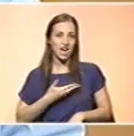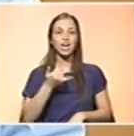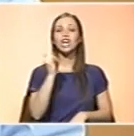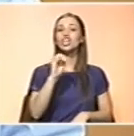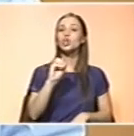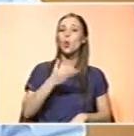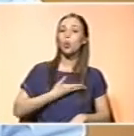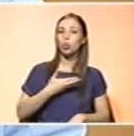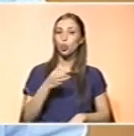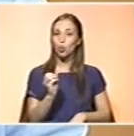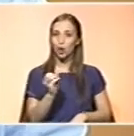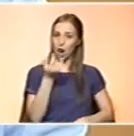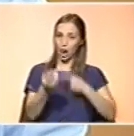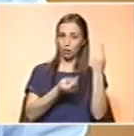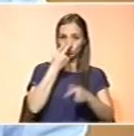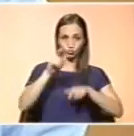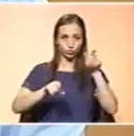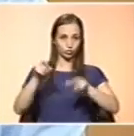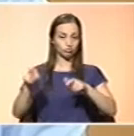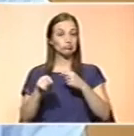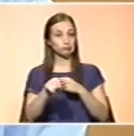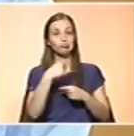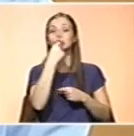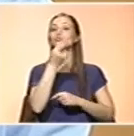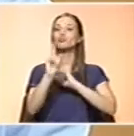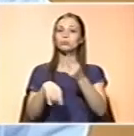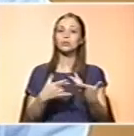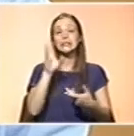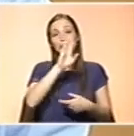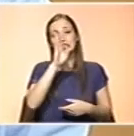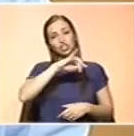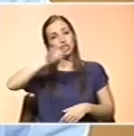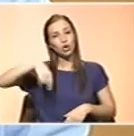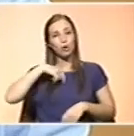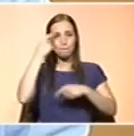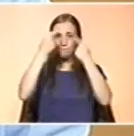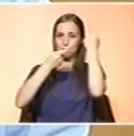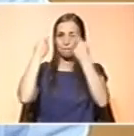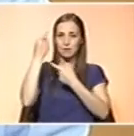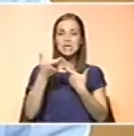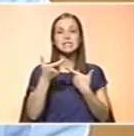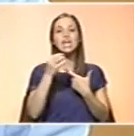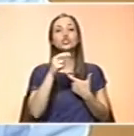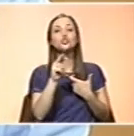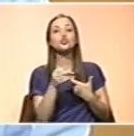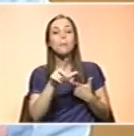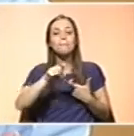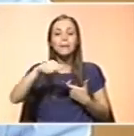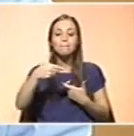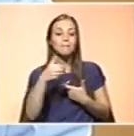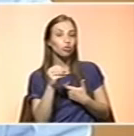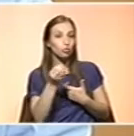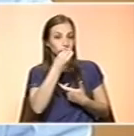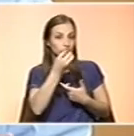subpopulações. Isto quer dizer que quando pensamos em suplementos alimentares, devíamos pensá-los